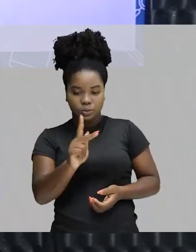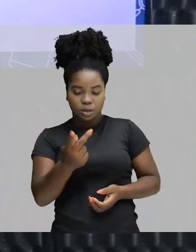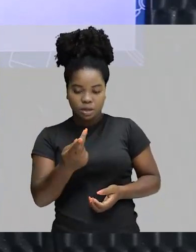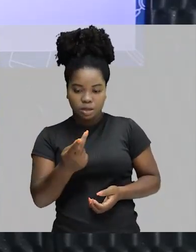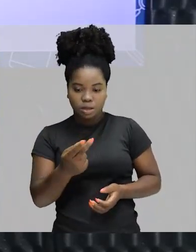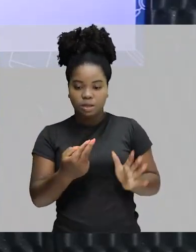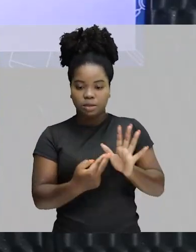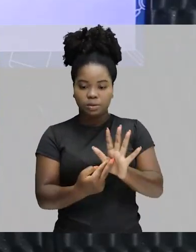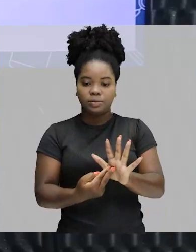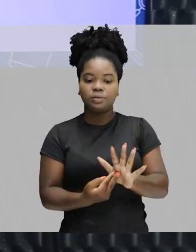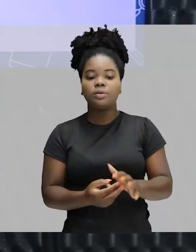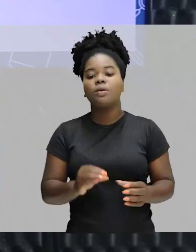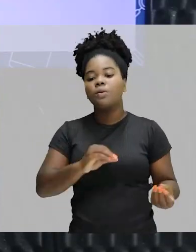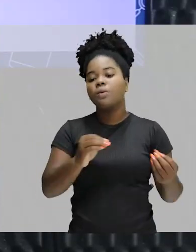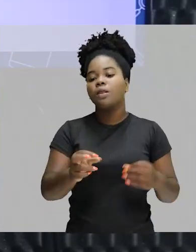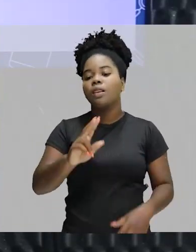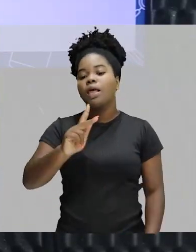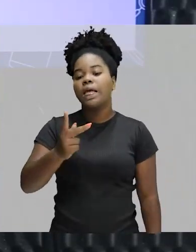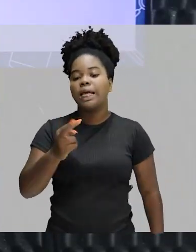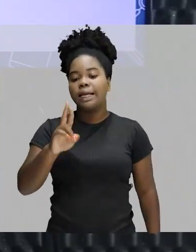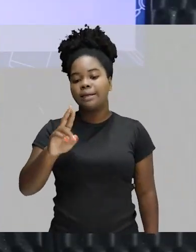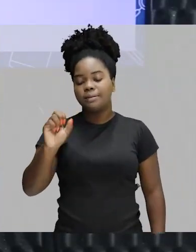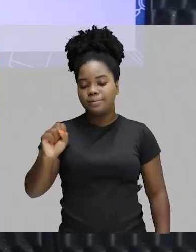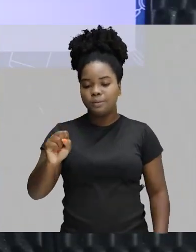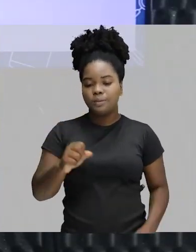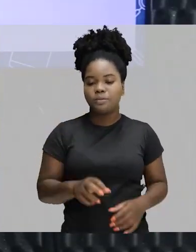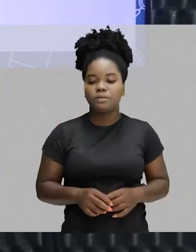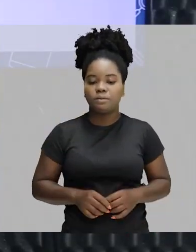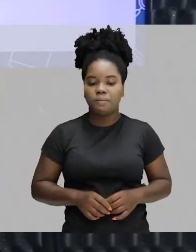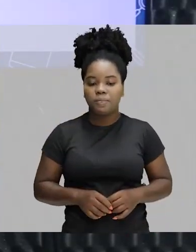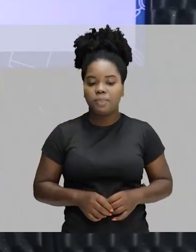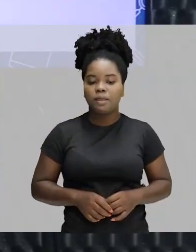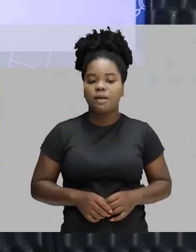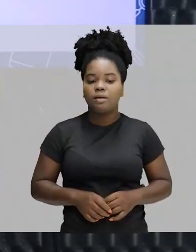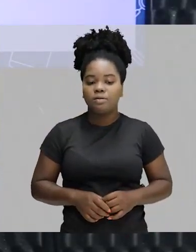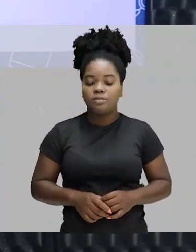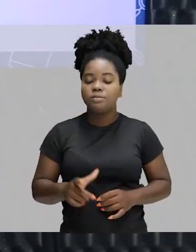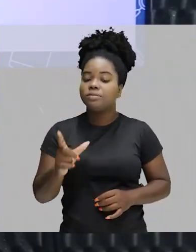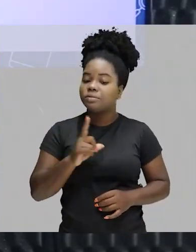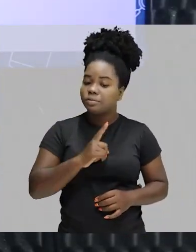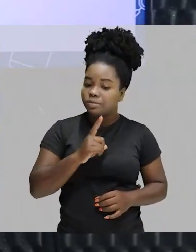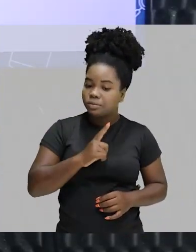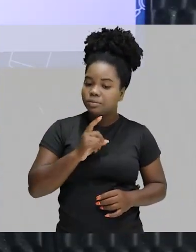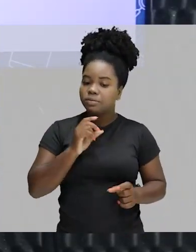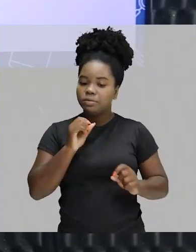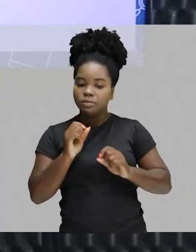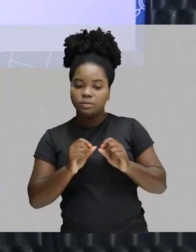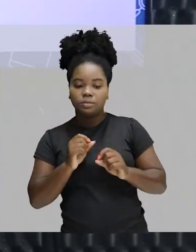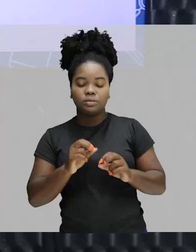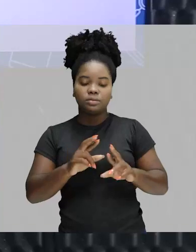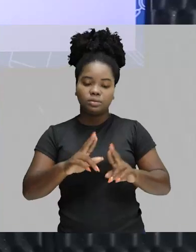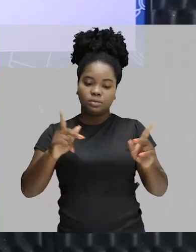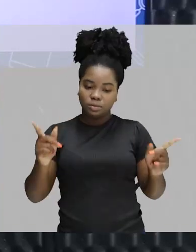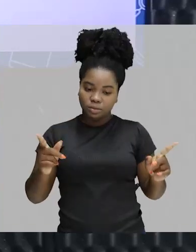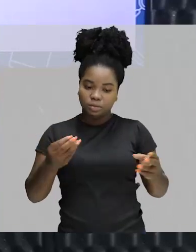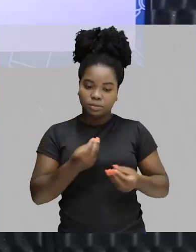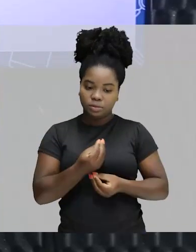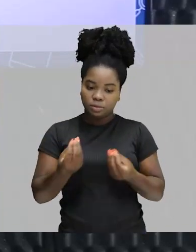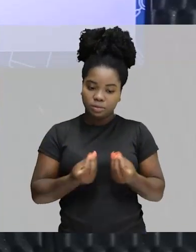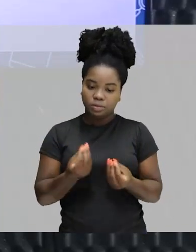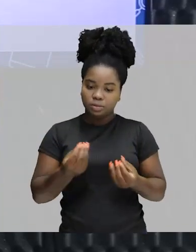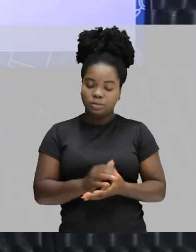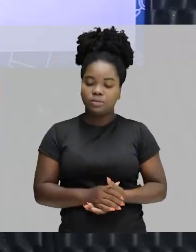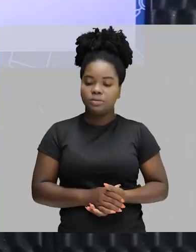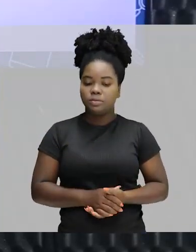representativo de horas, coloca o quê? h, r, s. Então, existe uma convenção para que a gente faça isso da